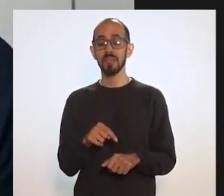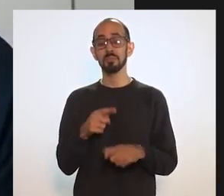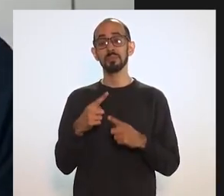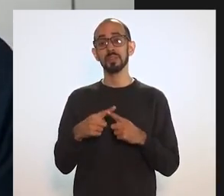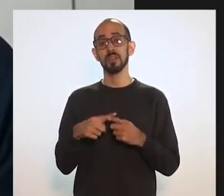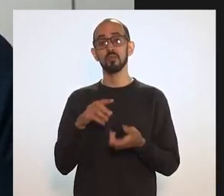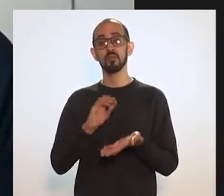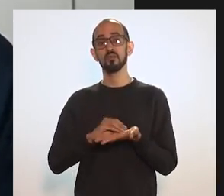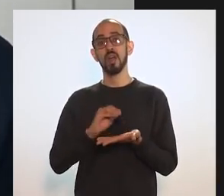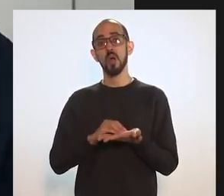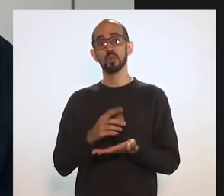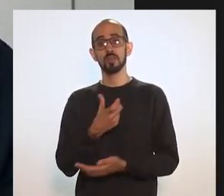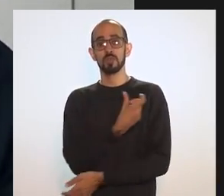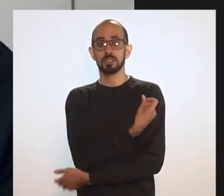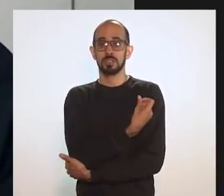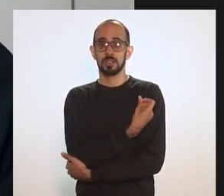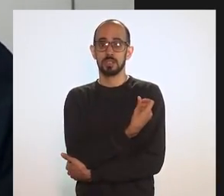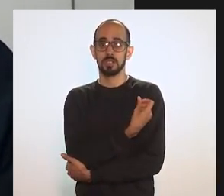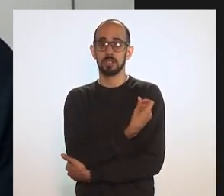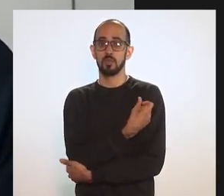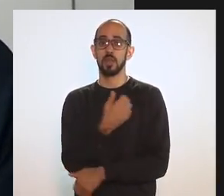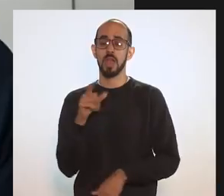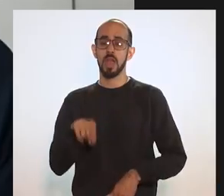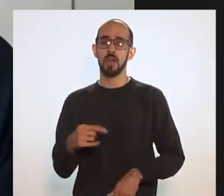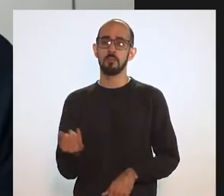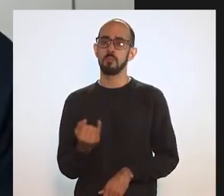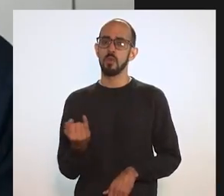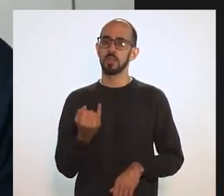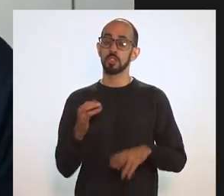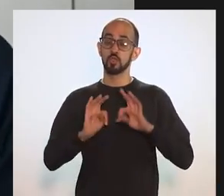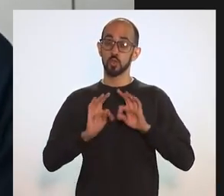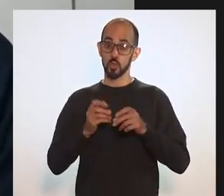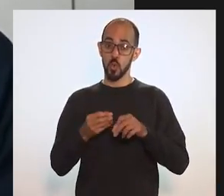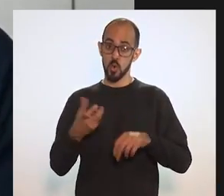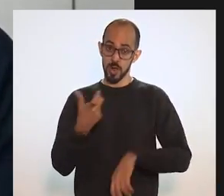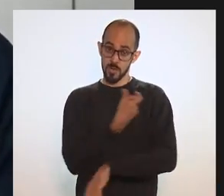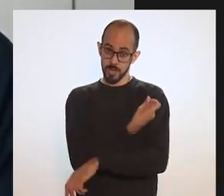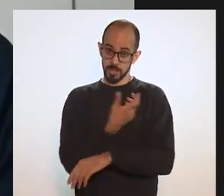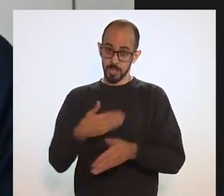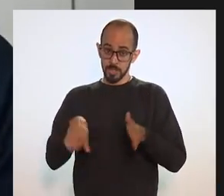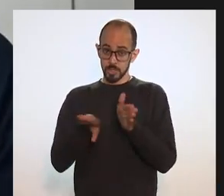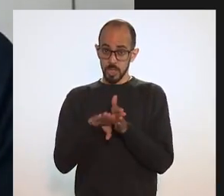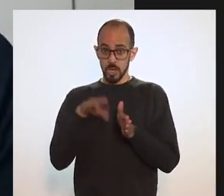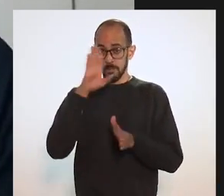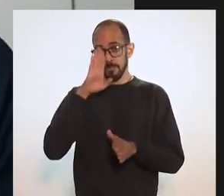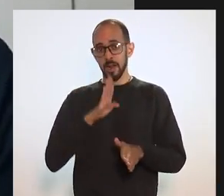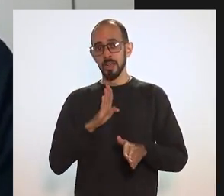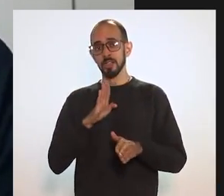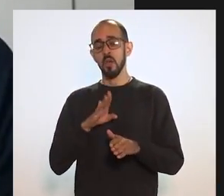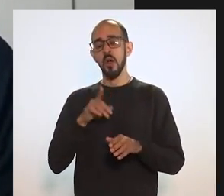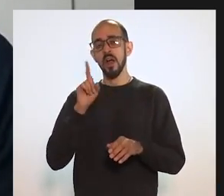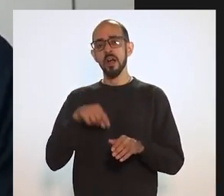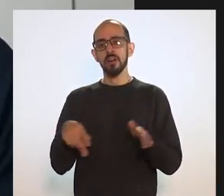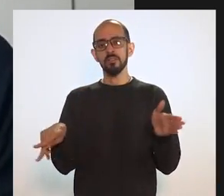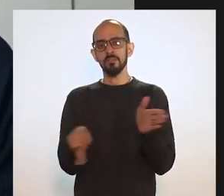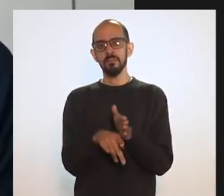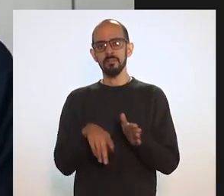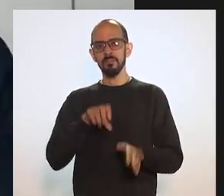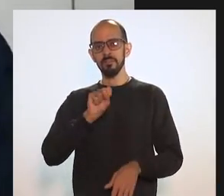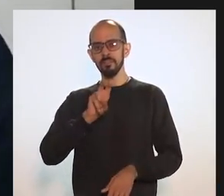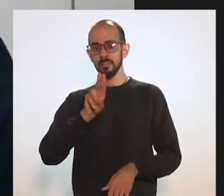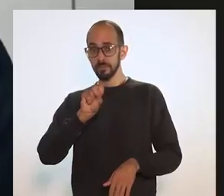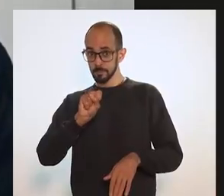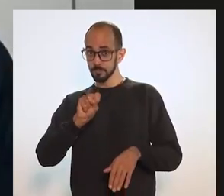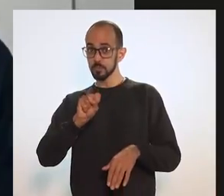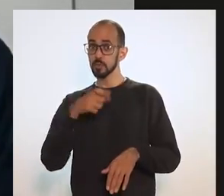a escassez da vacina, é muito importante que toda vacina que chegue ao Brasil seja